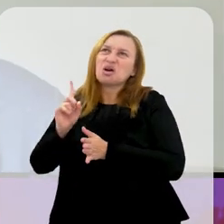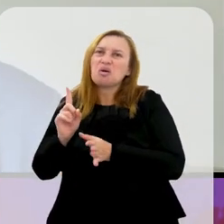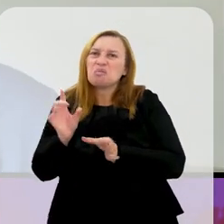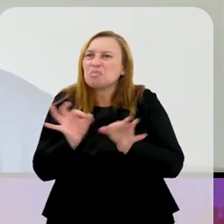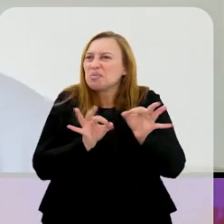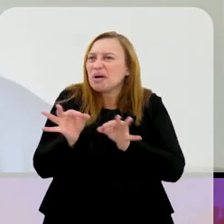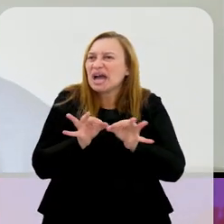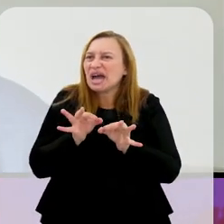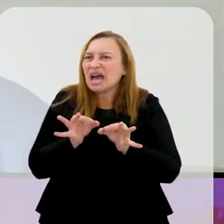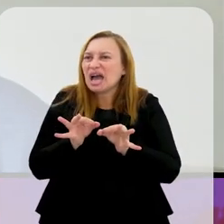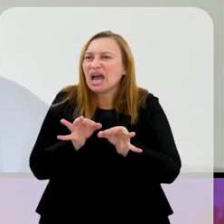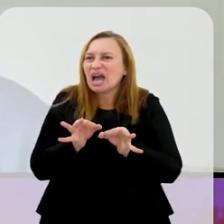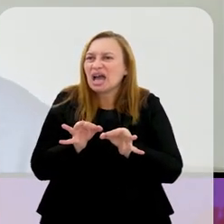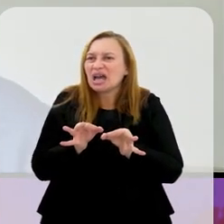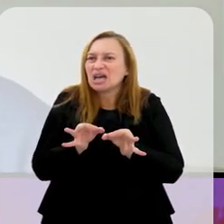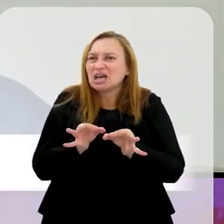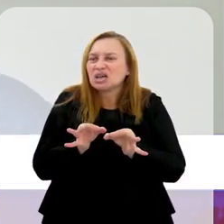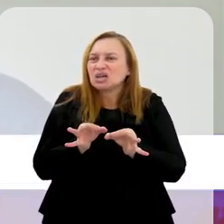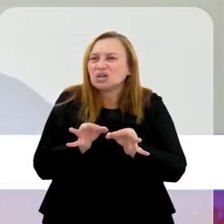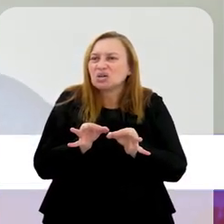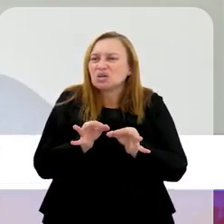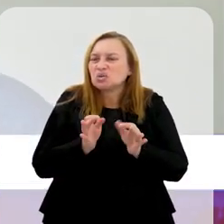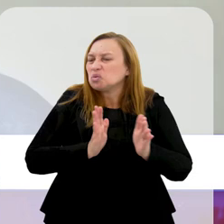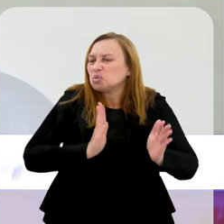Você não faz um planejamento gigante